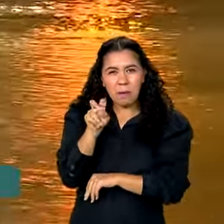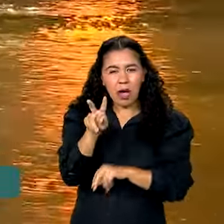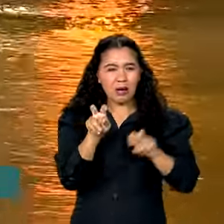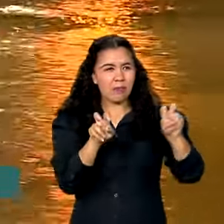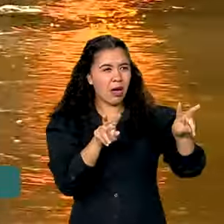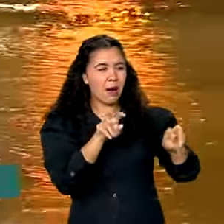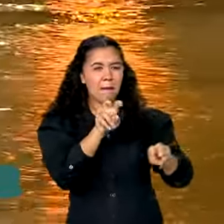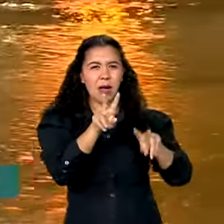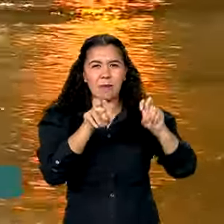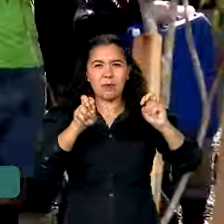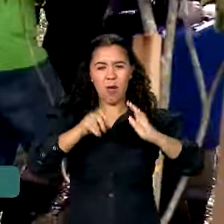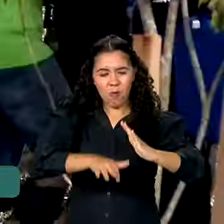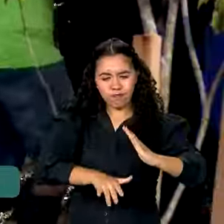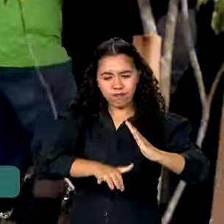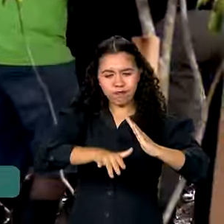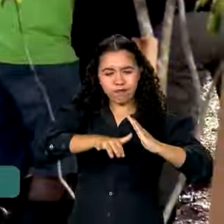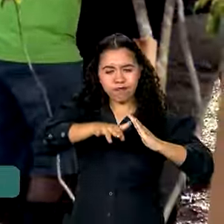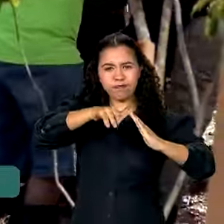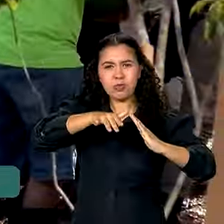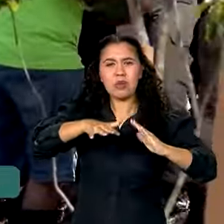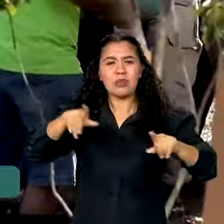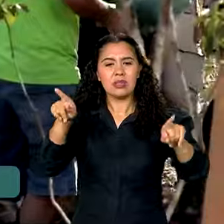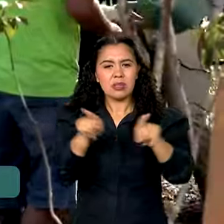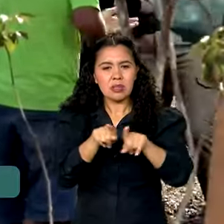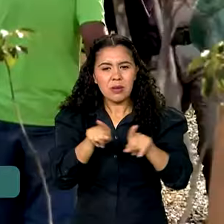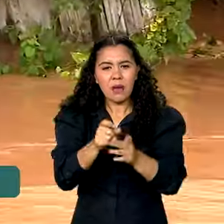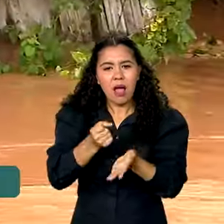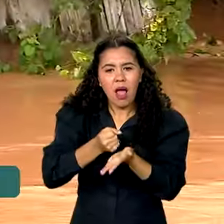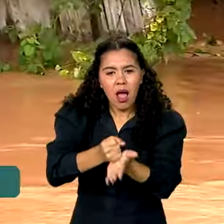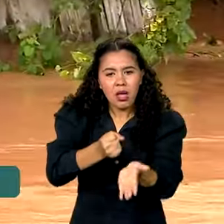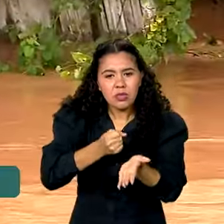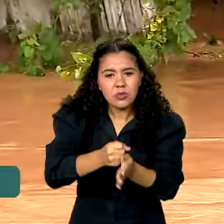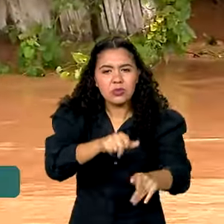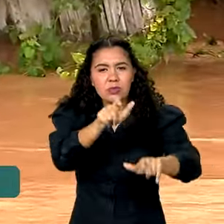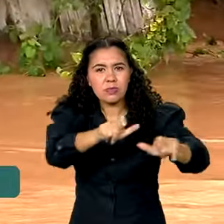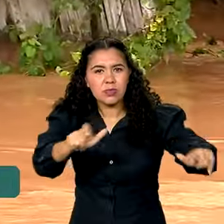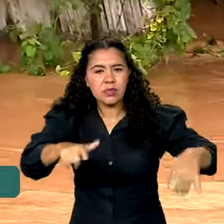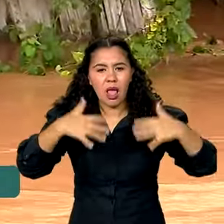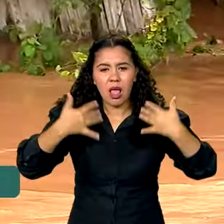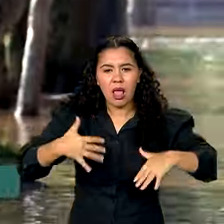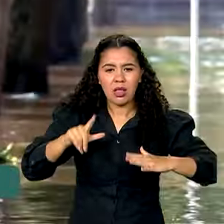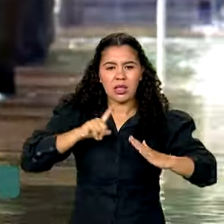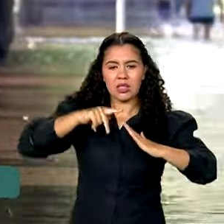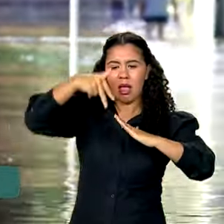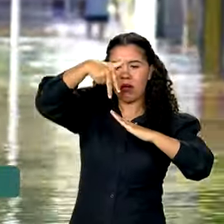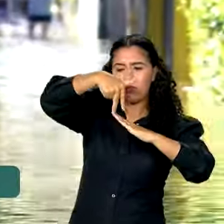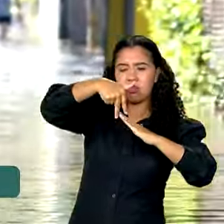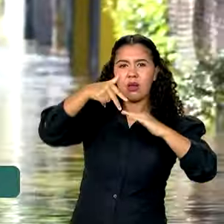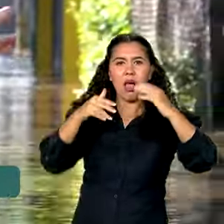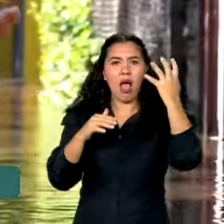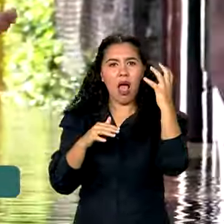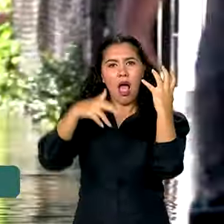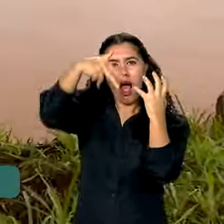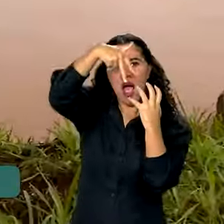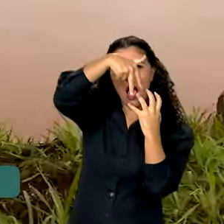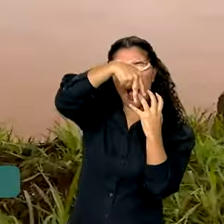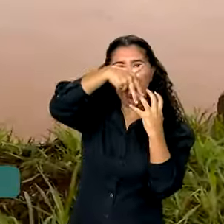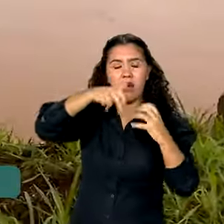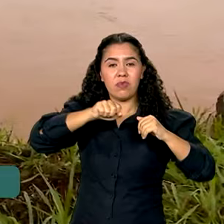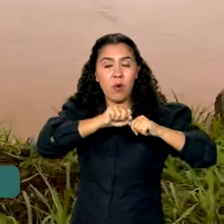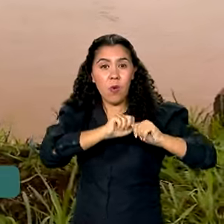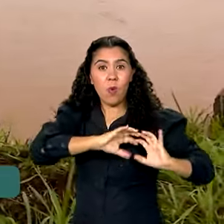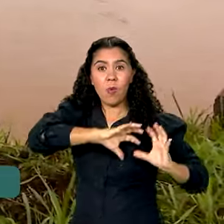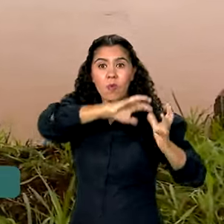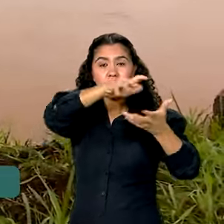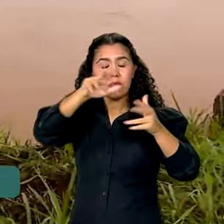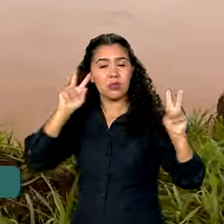inteiros debaixo d'água e o socorro aos desabrigados, em telhados e árvores, comoveram o mundo. E os